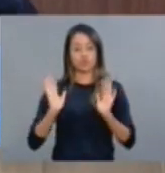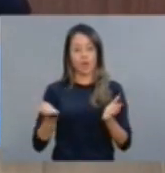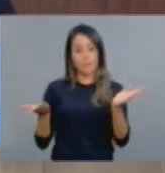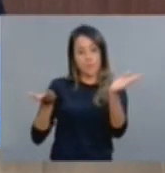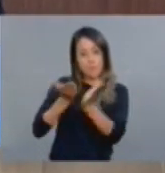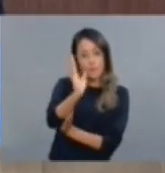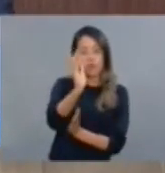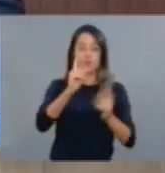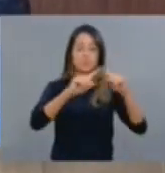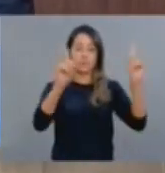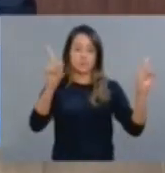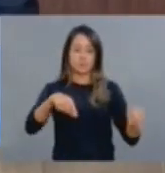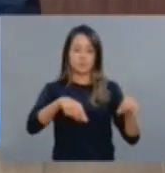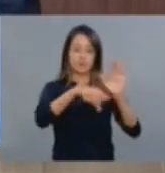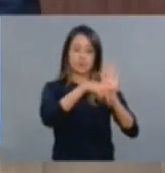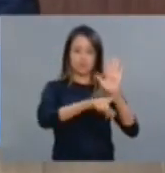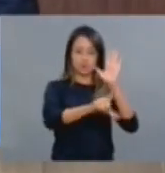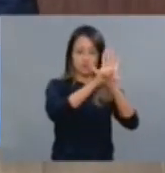projeto de lei do governo,